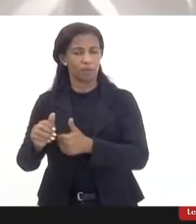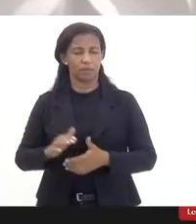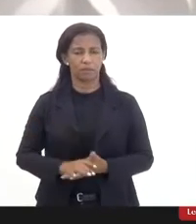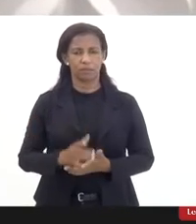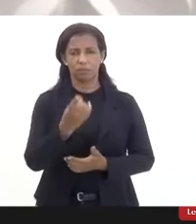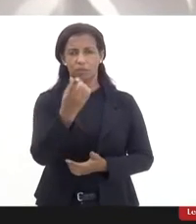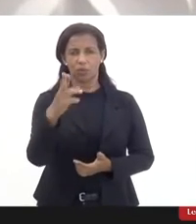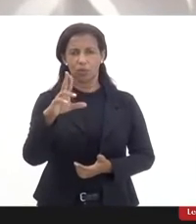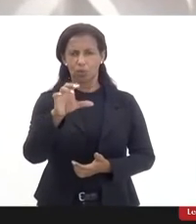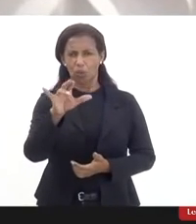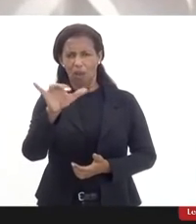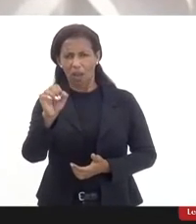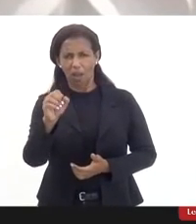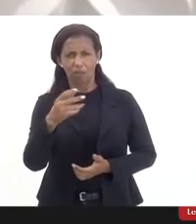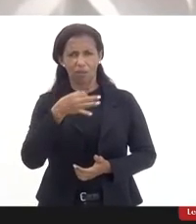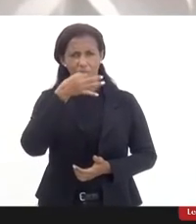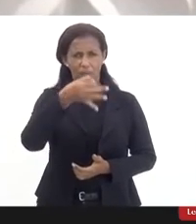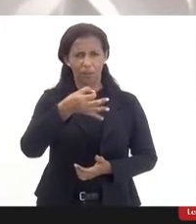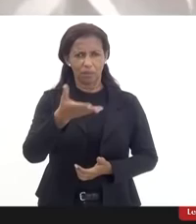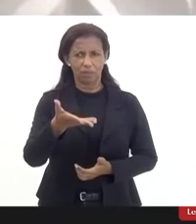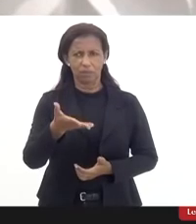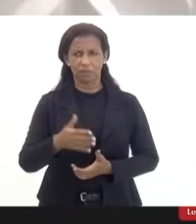Caio você quer fazer alguma consideração